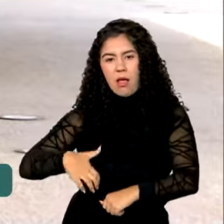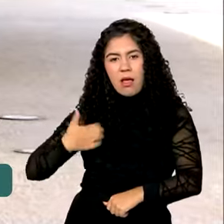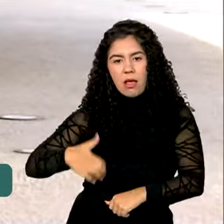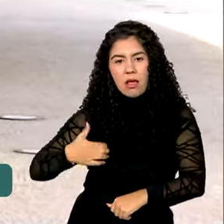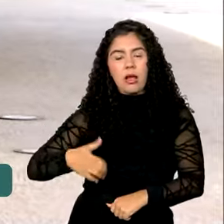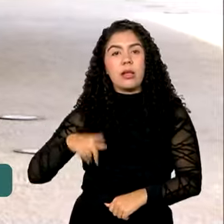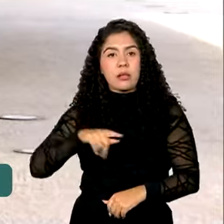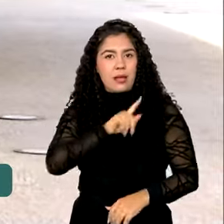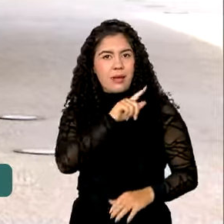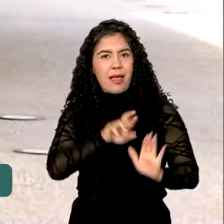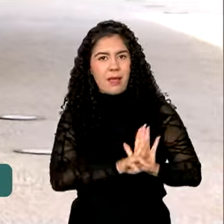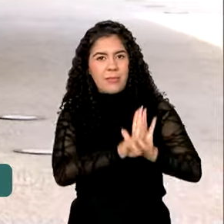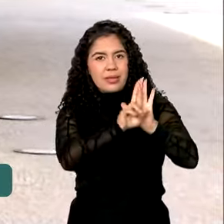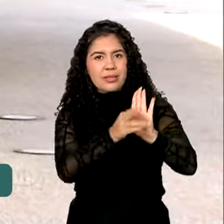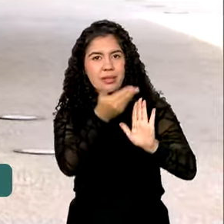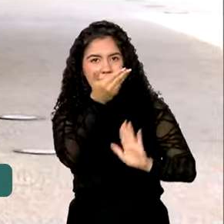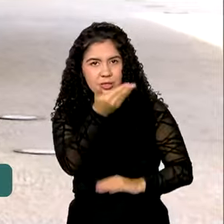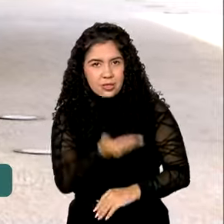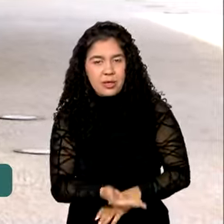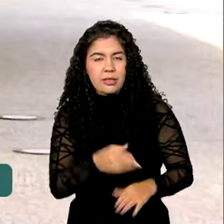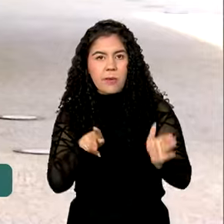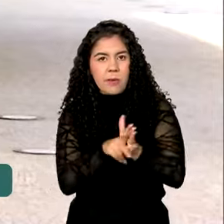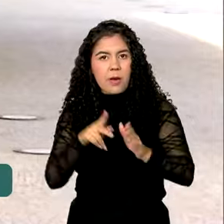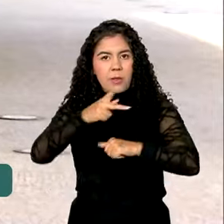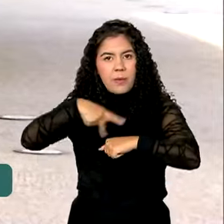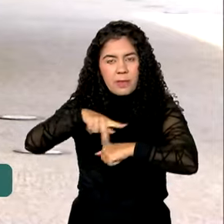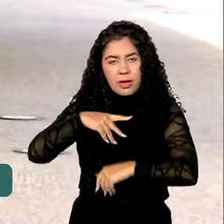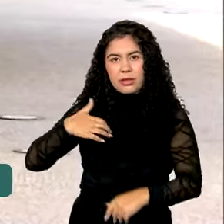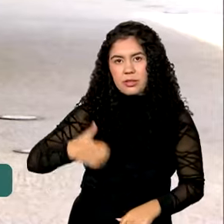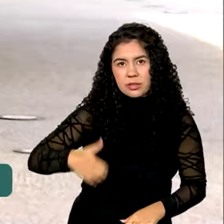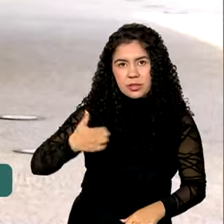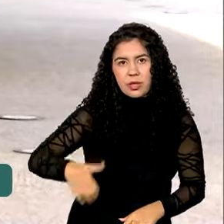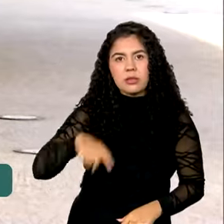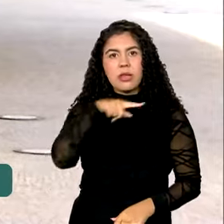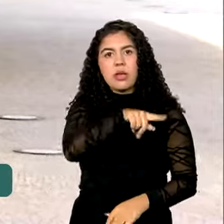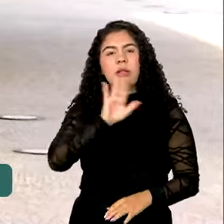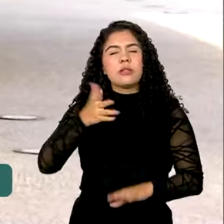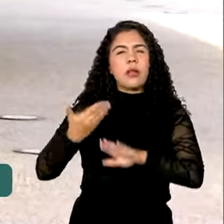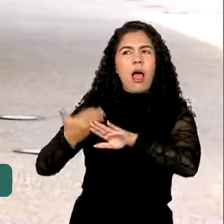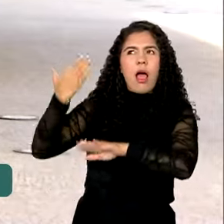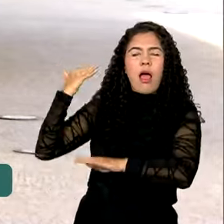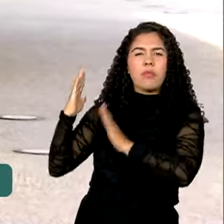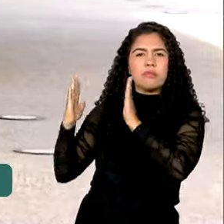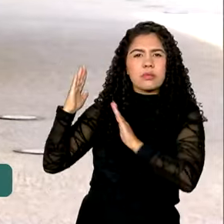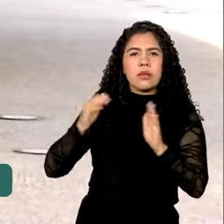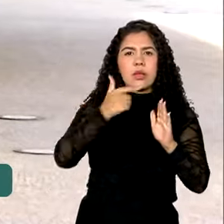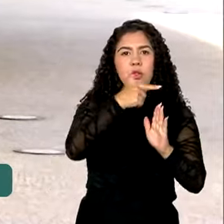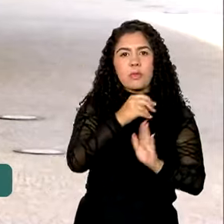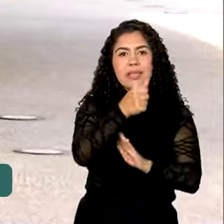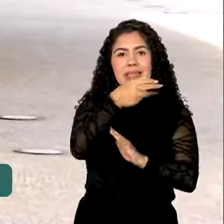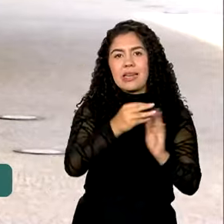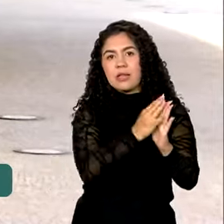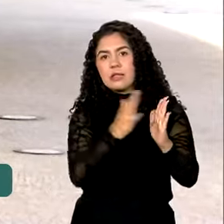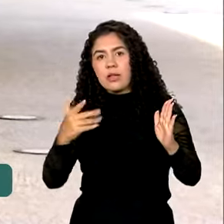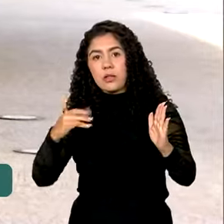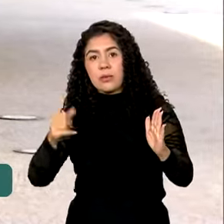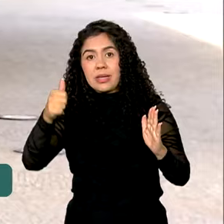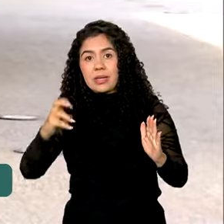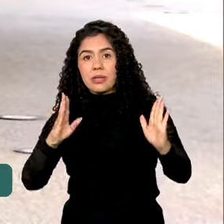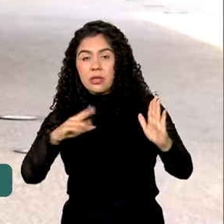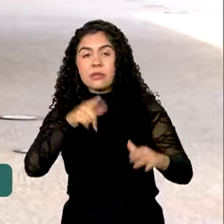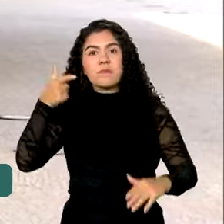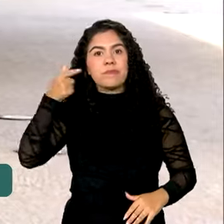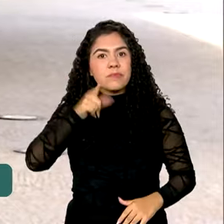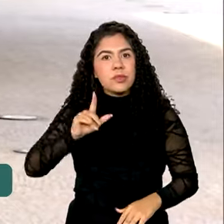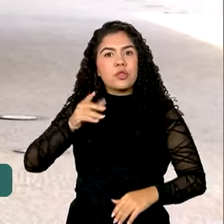Kicillof, que é economista, foi ministro da Economia da Argentina entre 2013 e 2015 e se reelegeu no